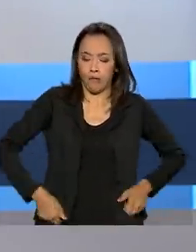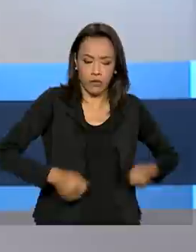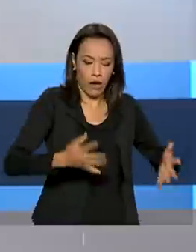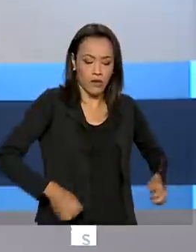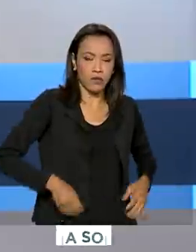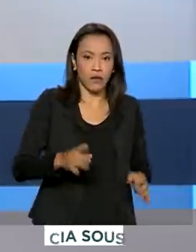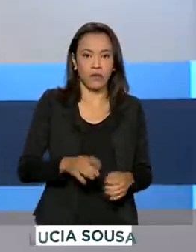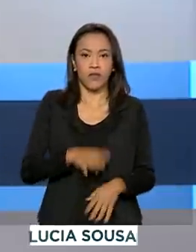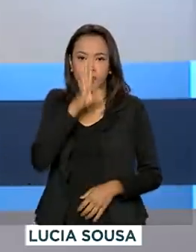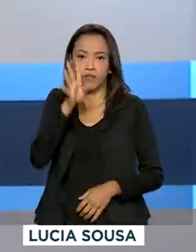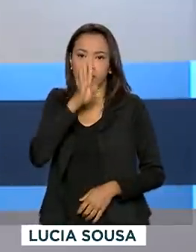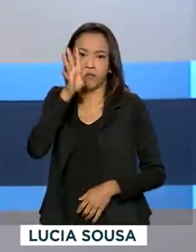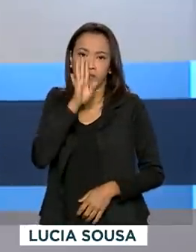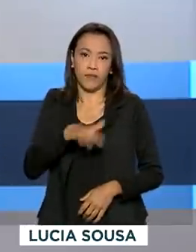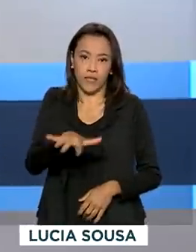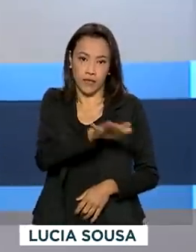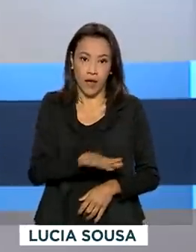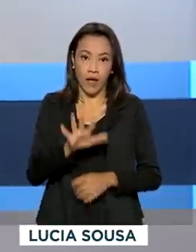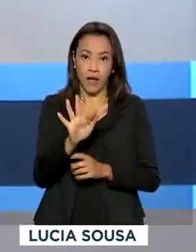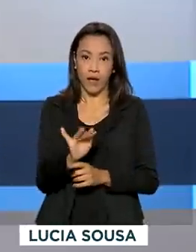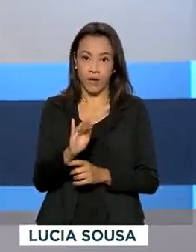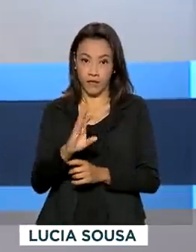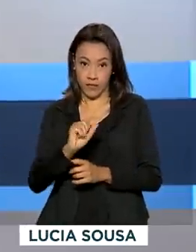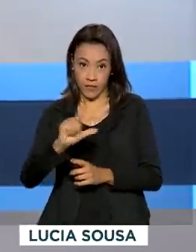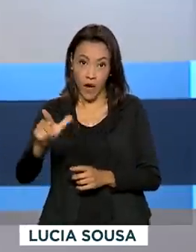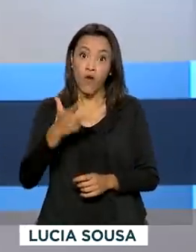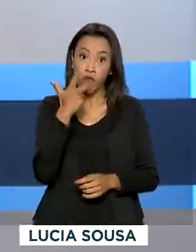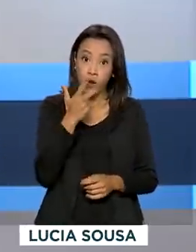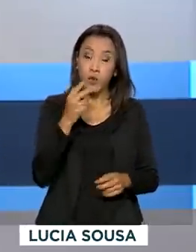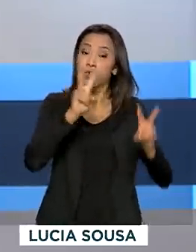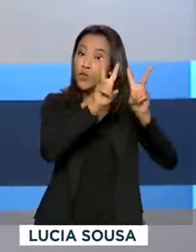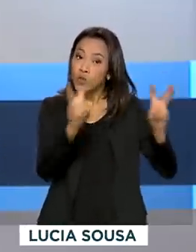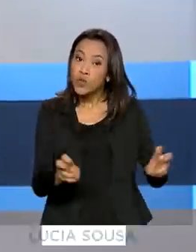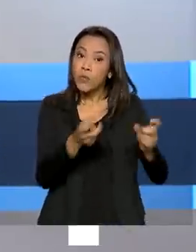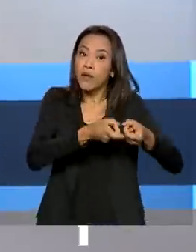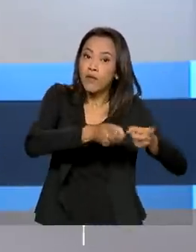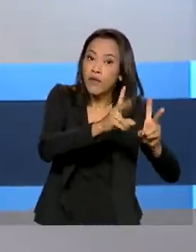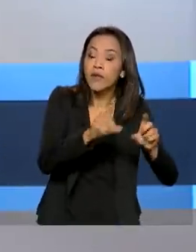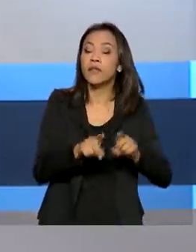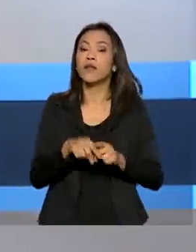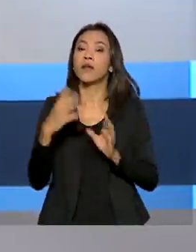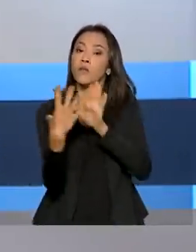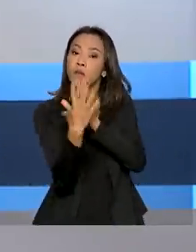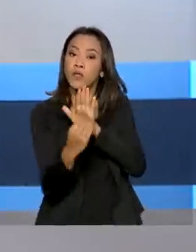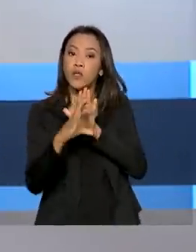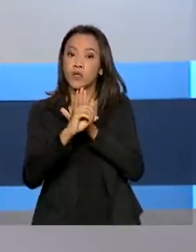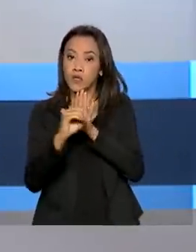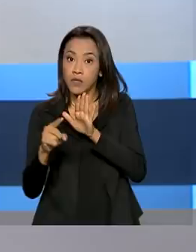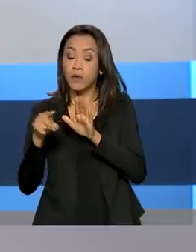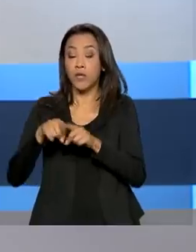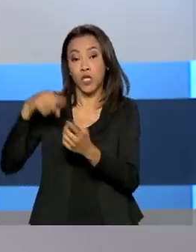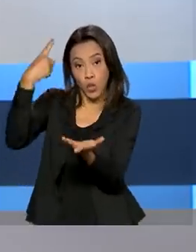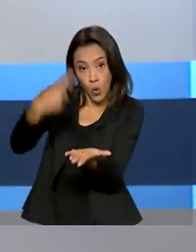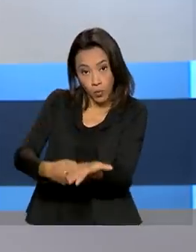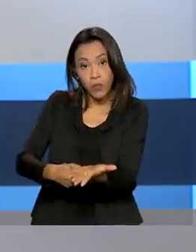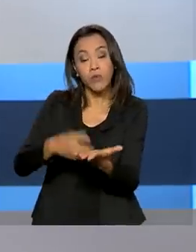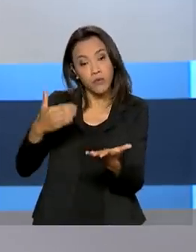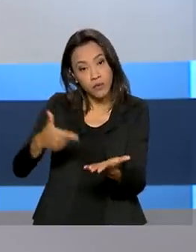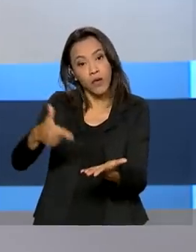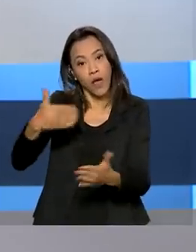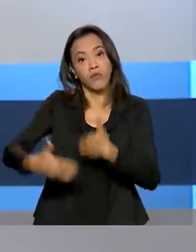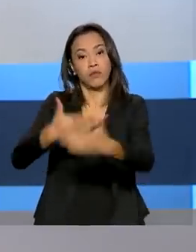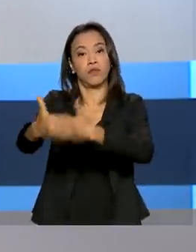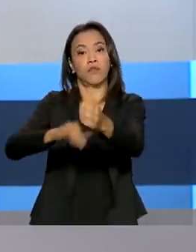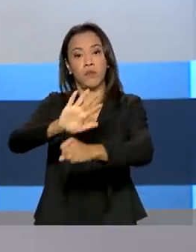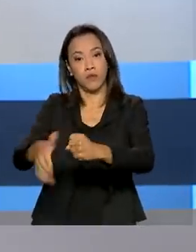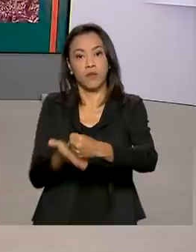irresponsabilidade fiscal, destacou as privatizações e concessões, além dos compromissos internacionais firmados pelo desenvolvimento